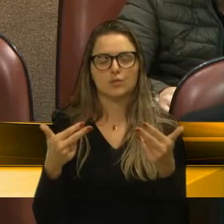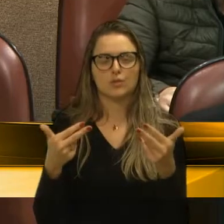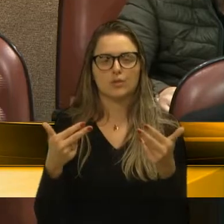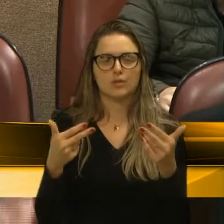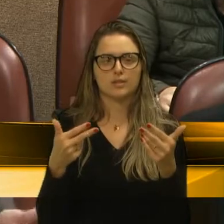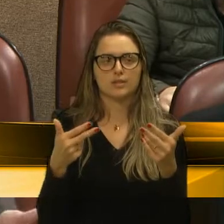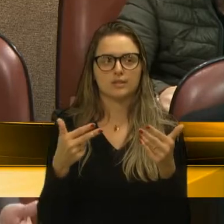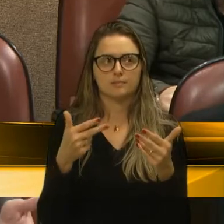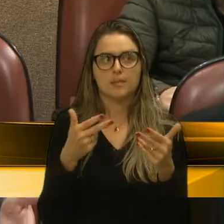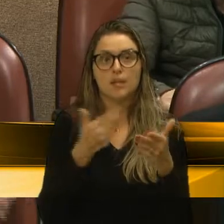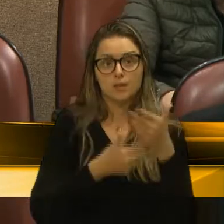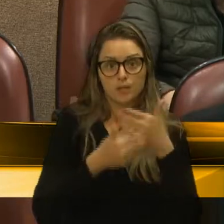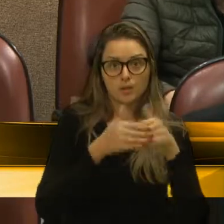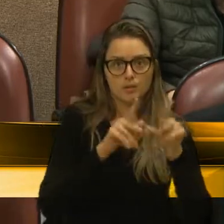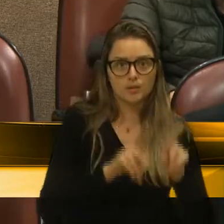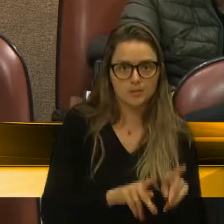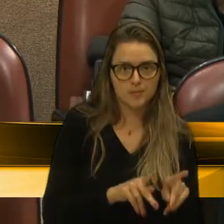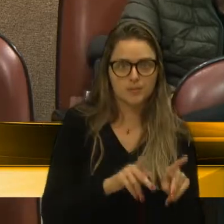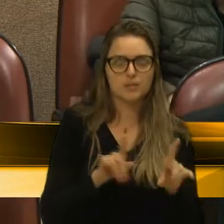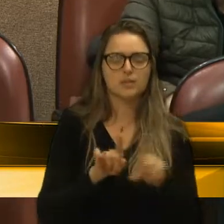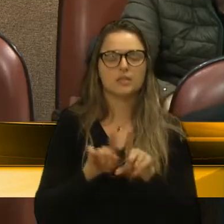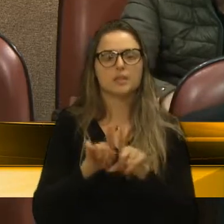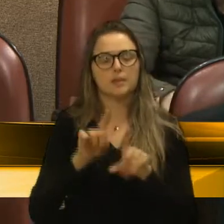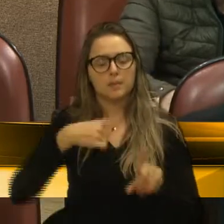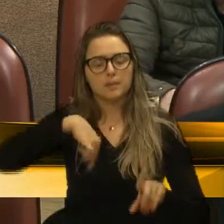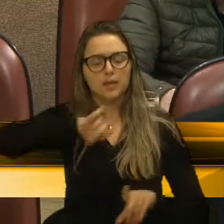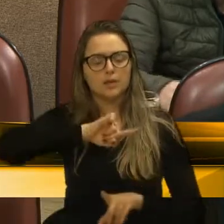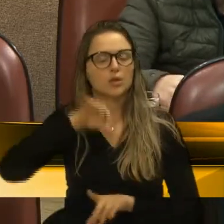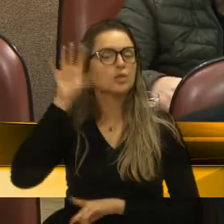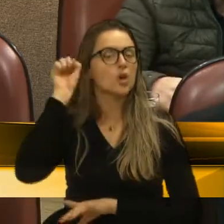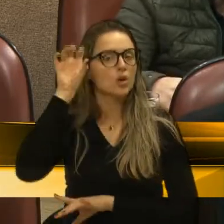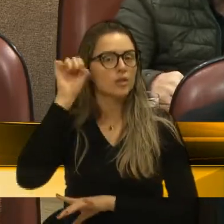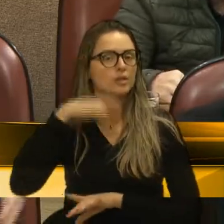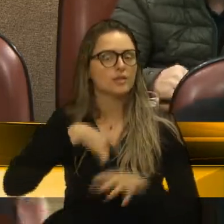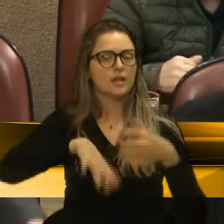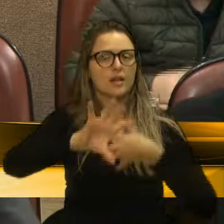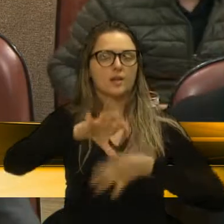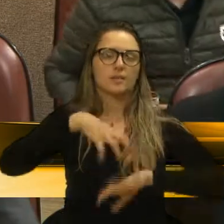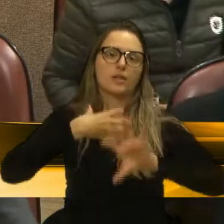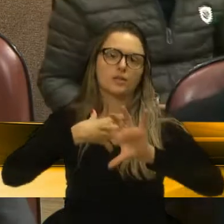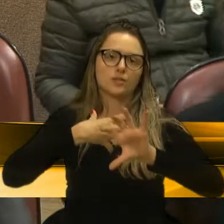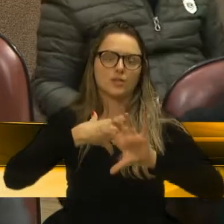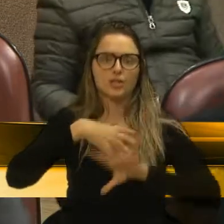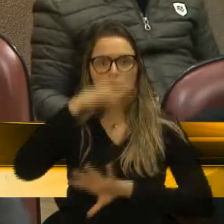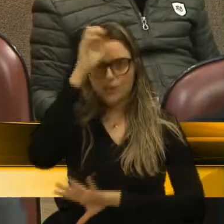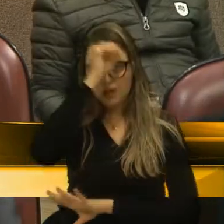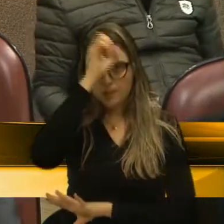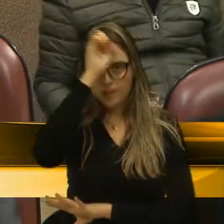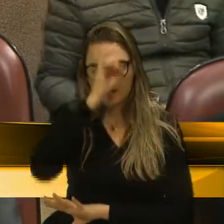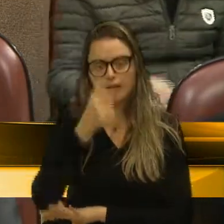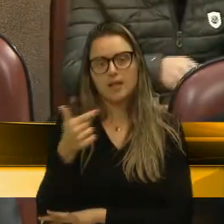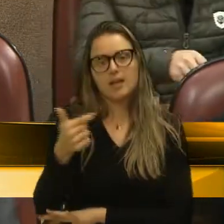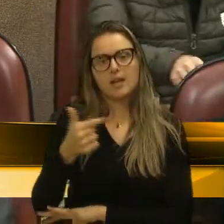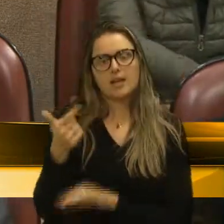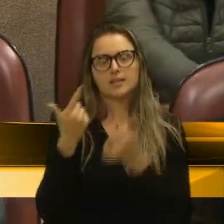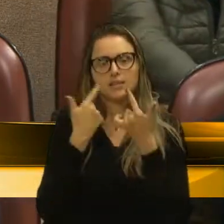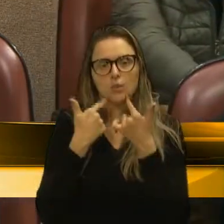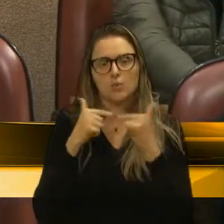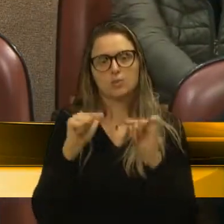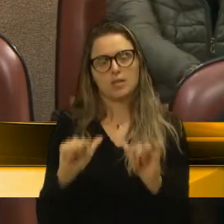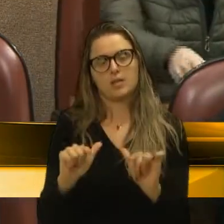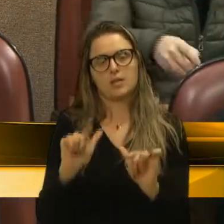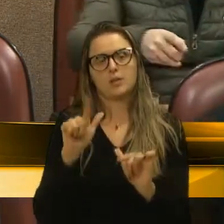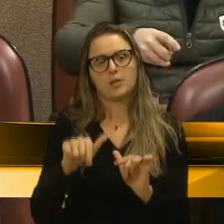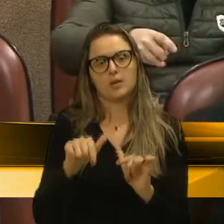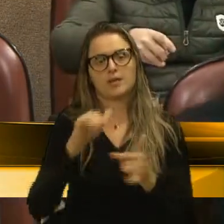ouvintes, possamos ter a empatia também do aprendizado da segunda língua, que é a